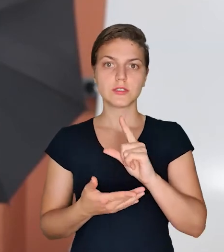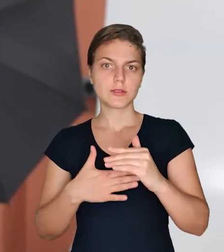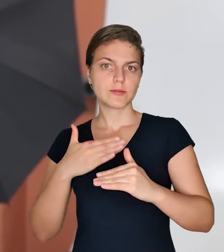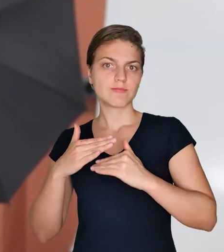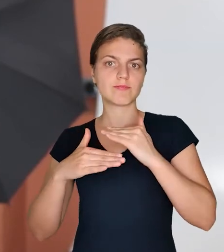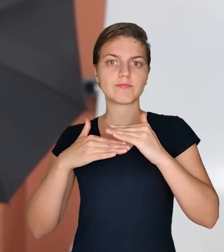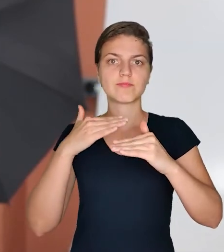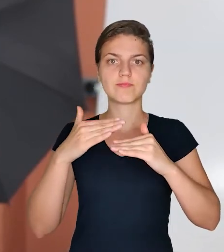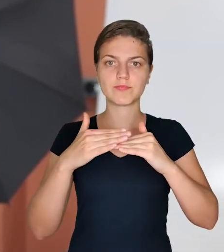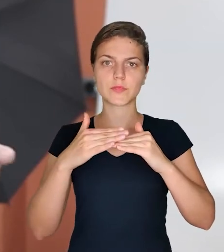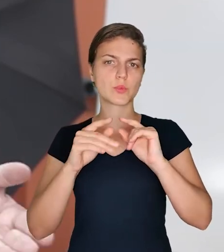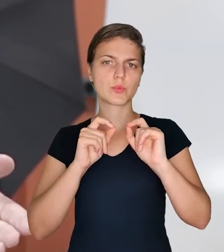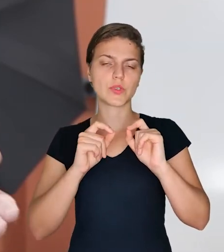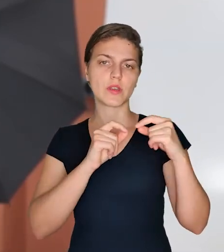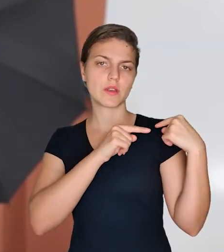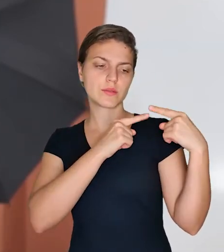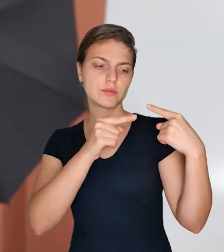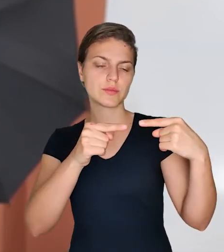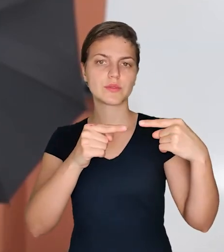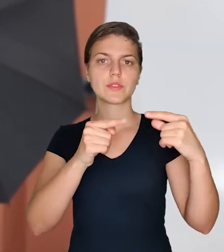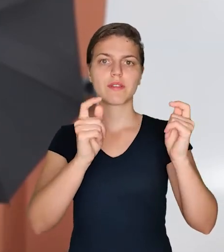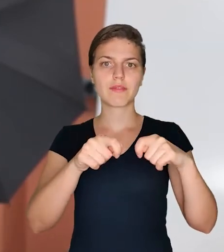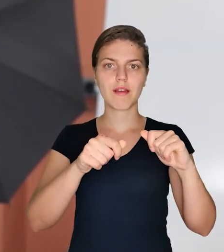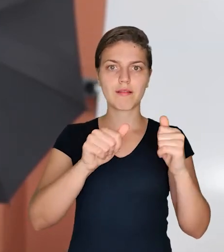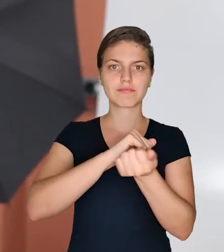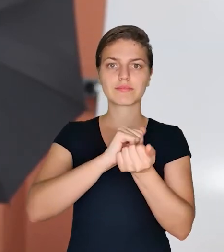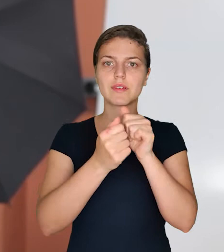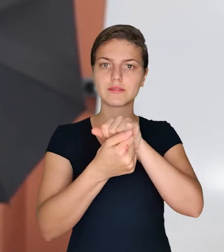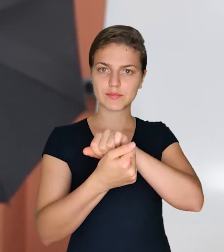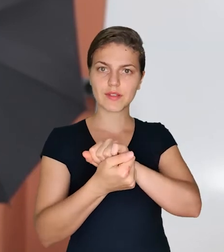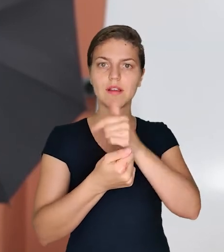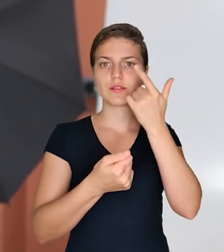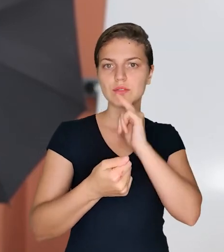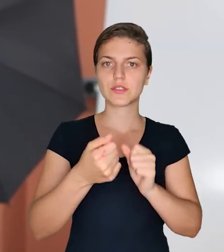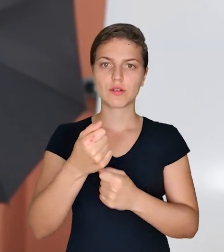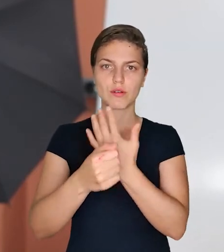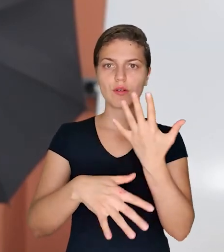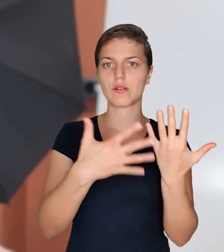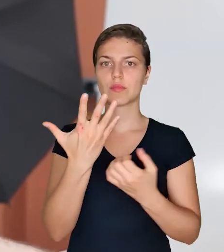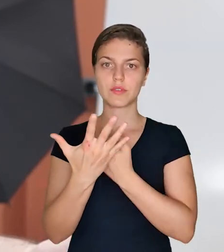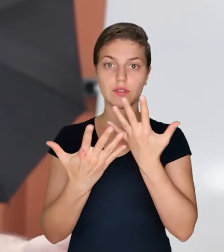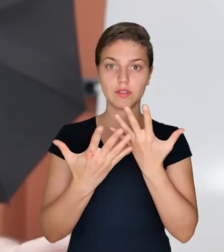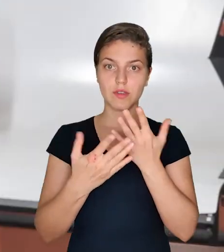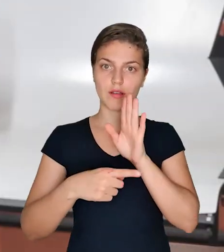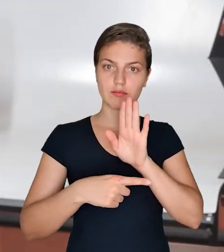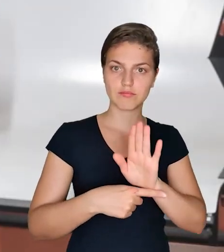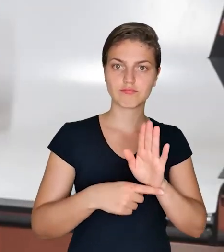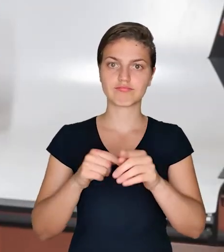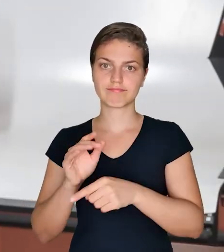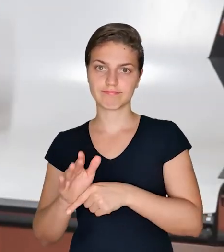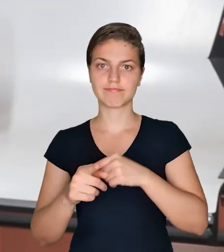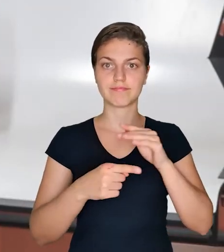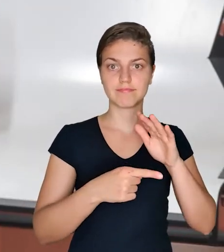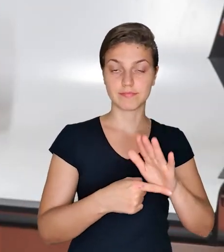reinventar os modelos tradicionais, buscando empreender de forma colaborativa e inovadora. Na PUC